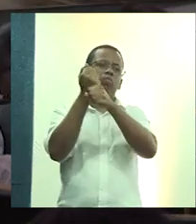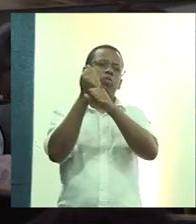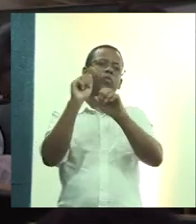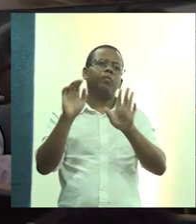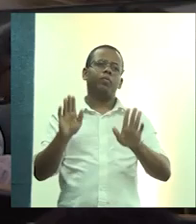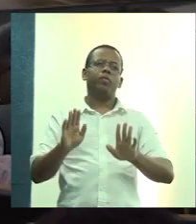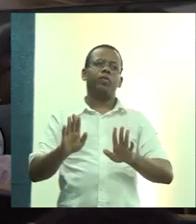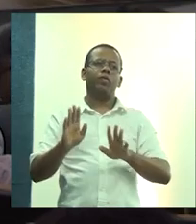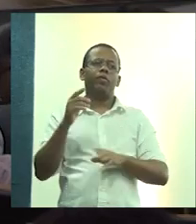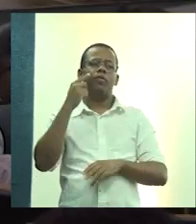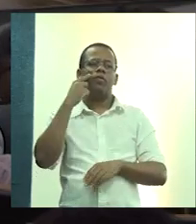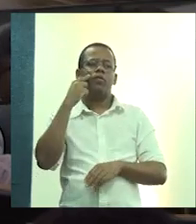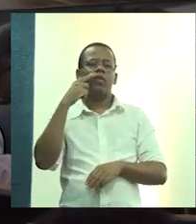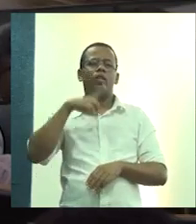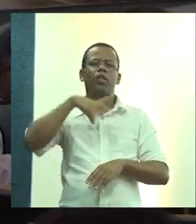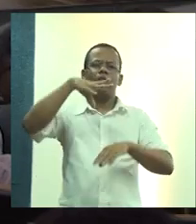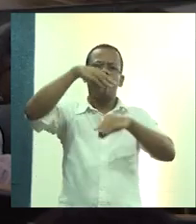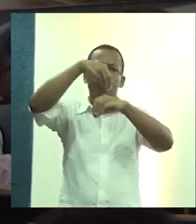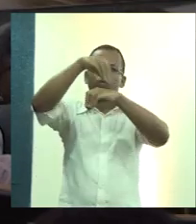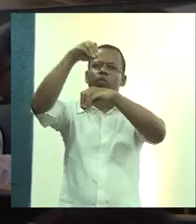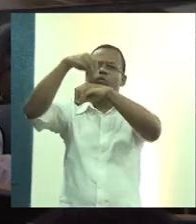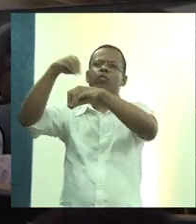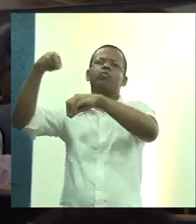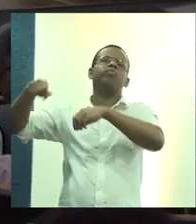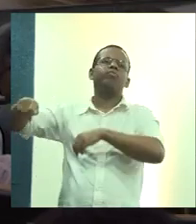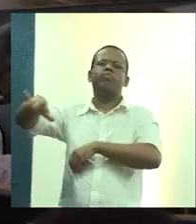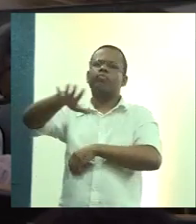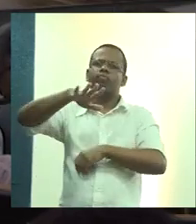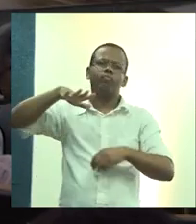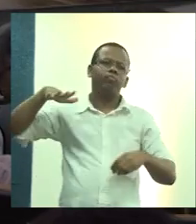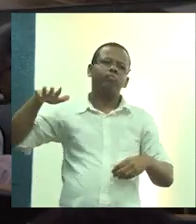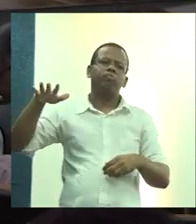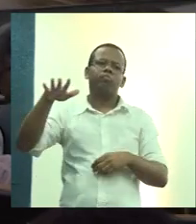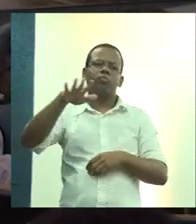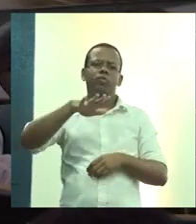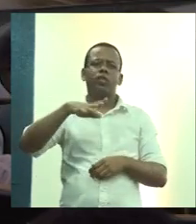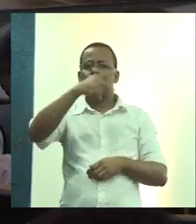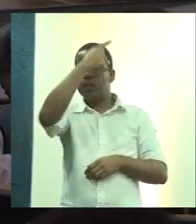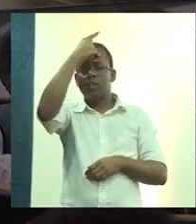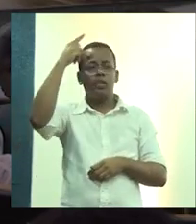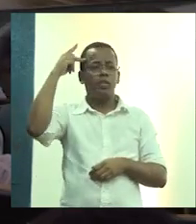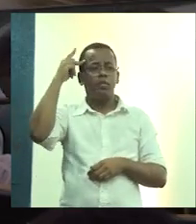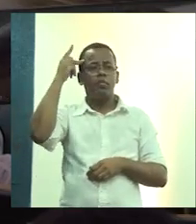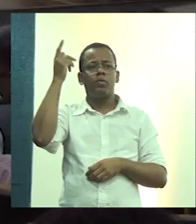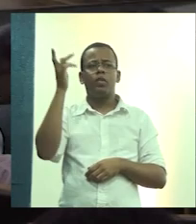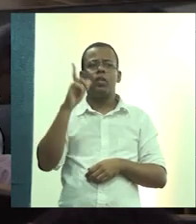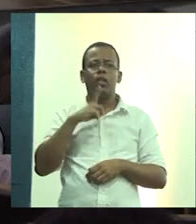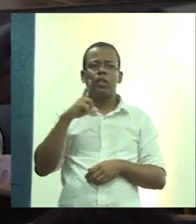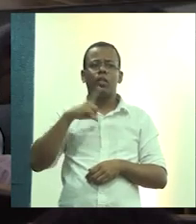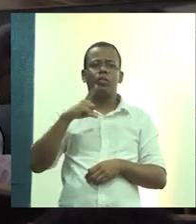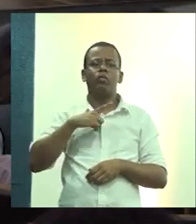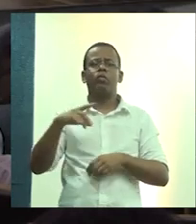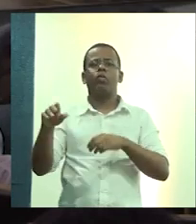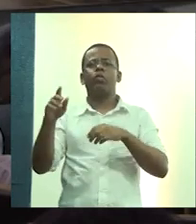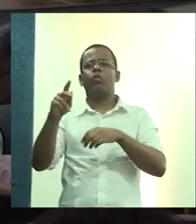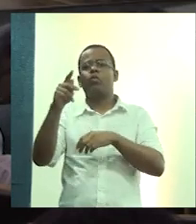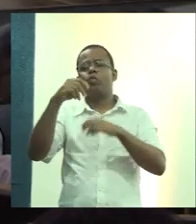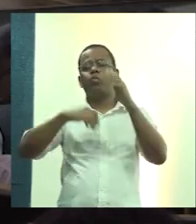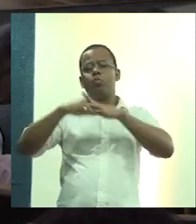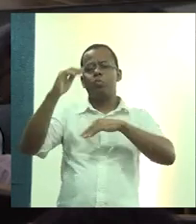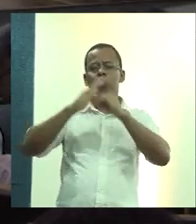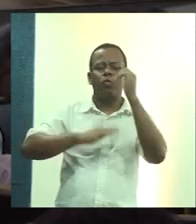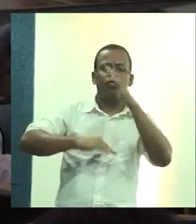Aqui, alguns dados gerais, enfim. As pessoas envolvidas, os agentes locais envolvidos, os